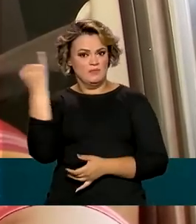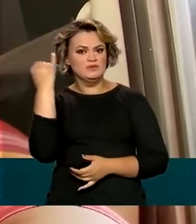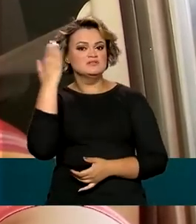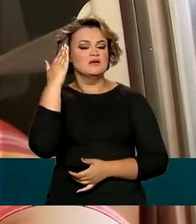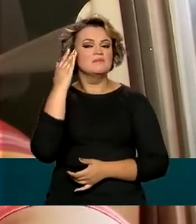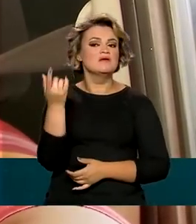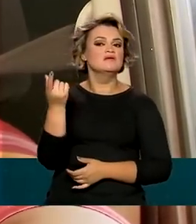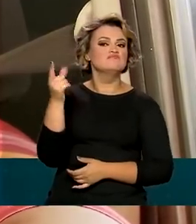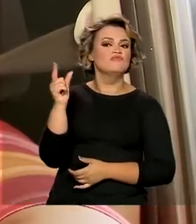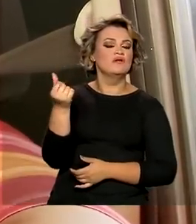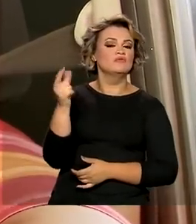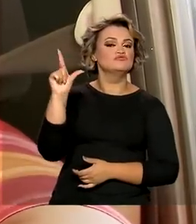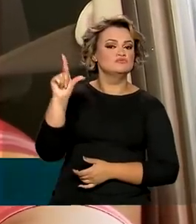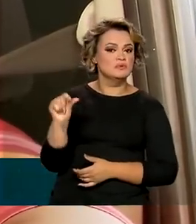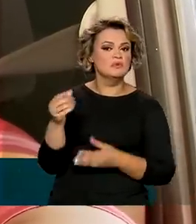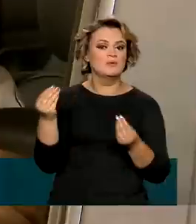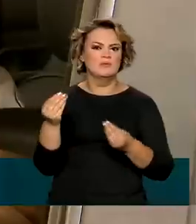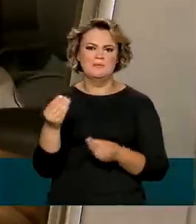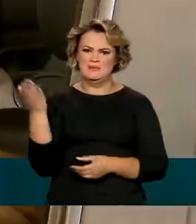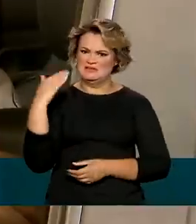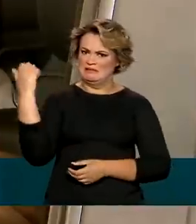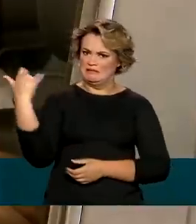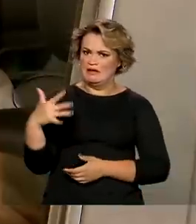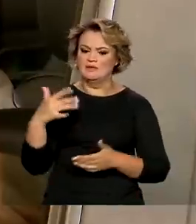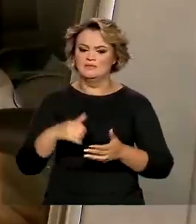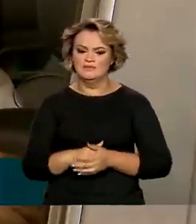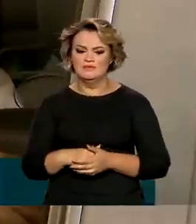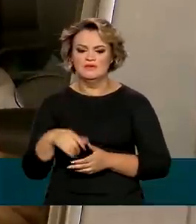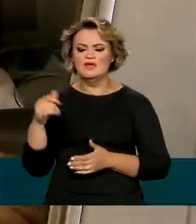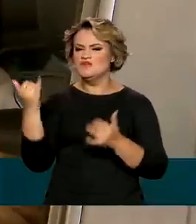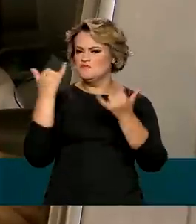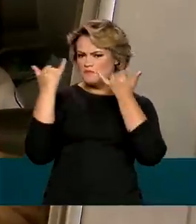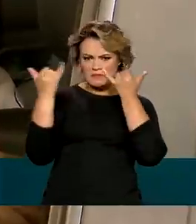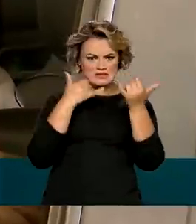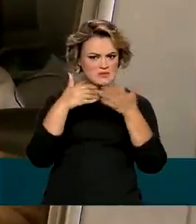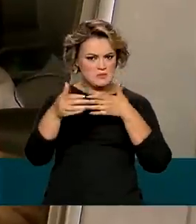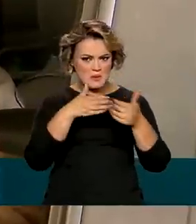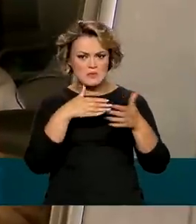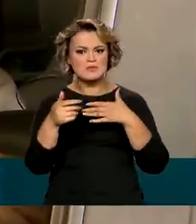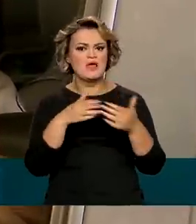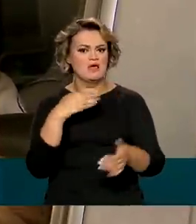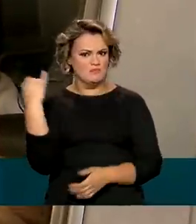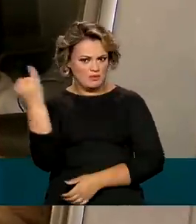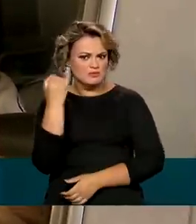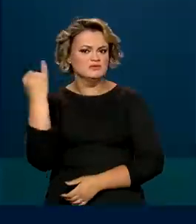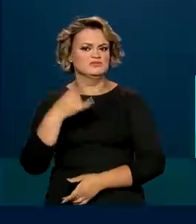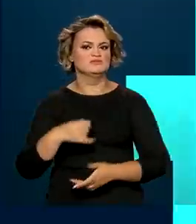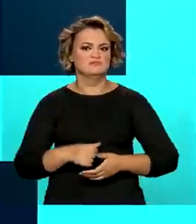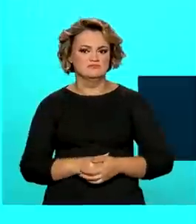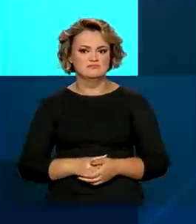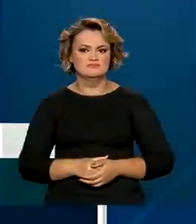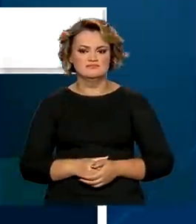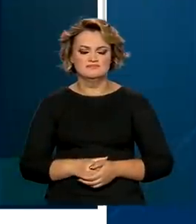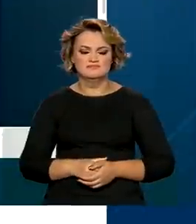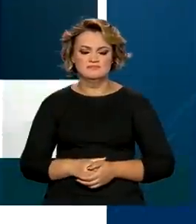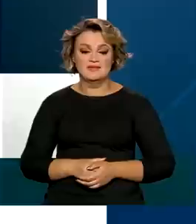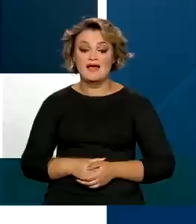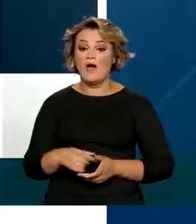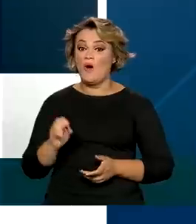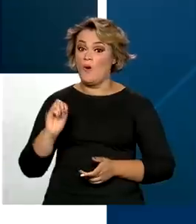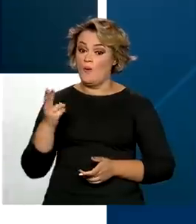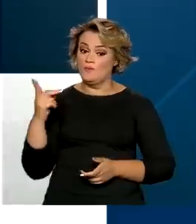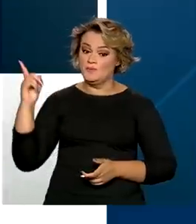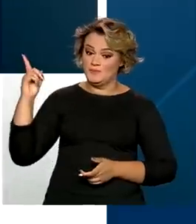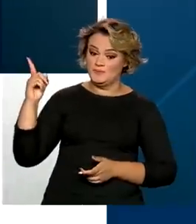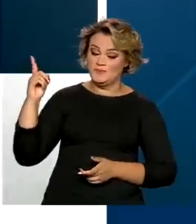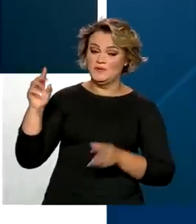era alto o valor que a gente pagava. Tudo aquilo que puder nos informar, né? A gente saber o que está acontecendo é válido. Um canal de denúncias